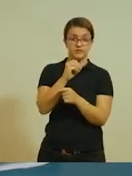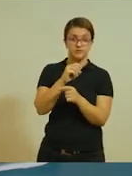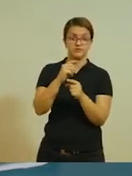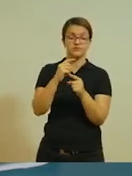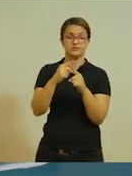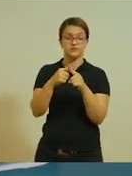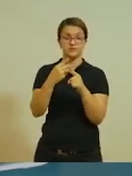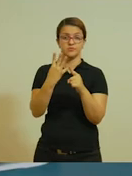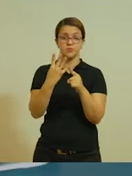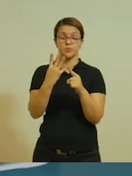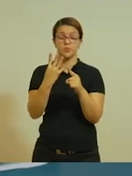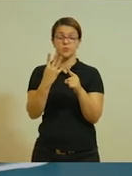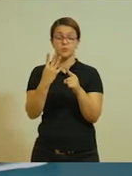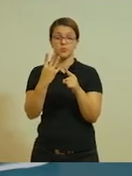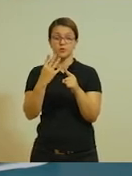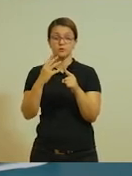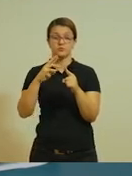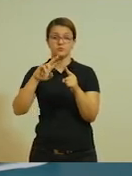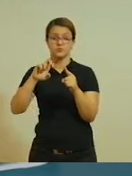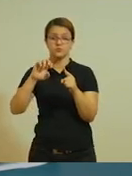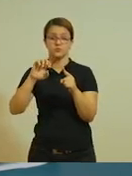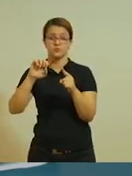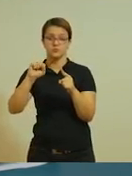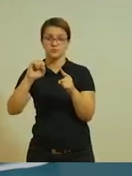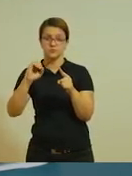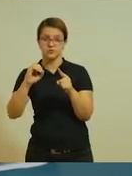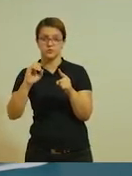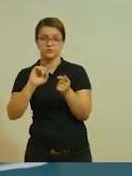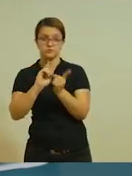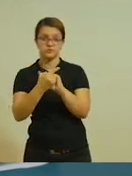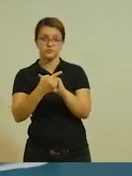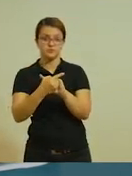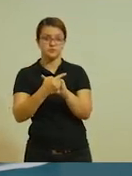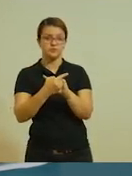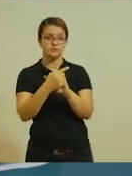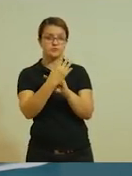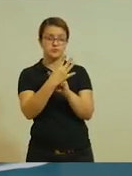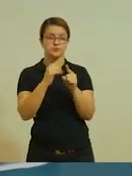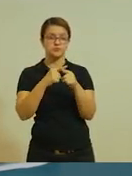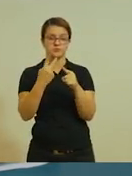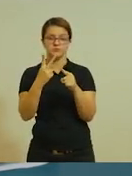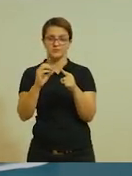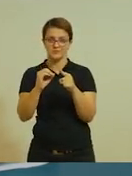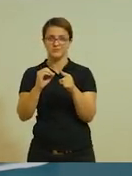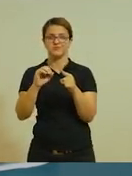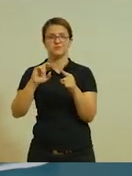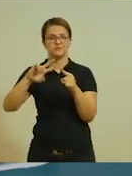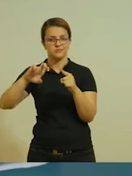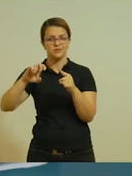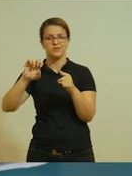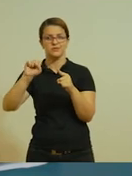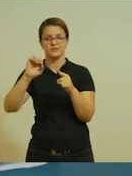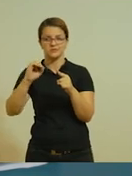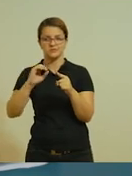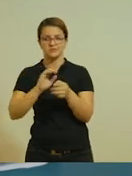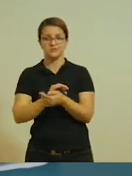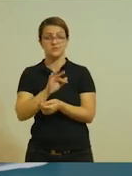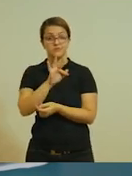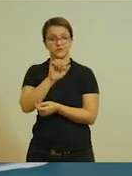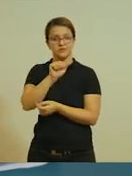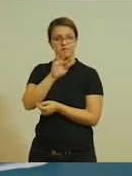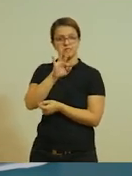vai dar o mesmo resultado se eu fizesse o 4 vezes 20. 80. Nesse caso, os fatores são